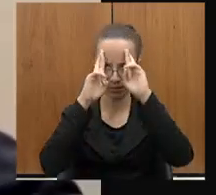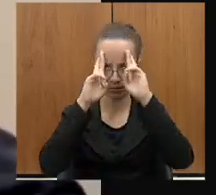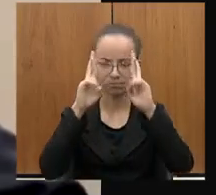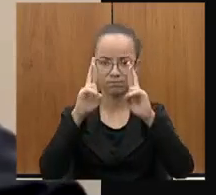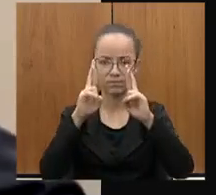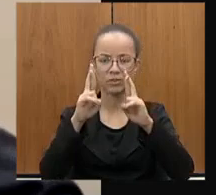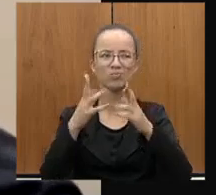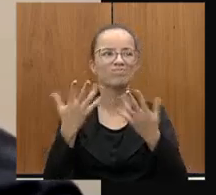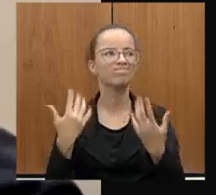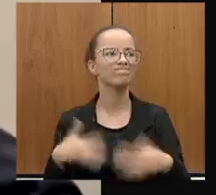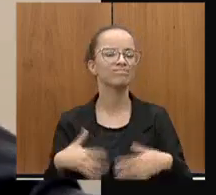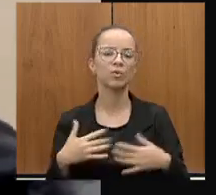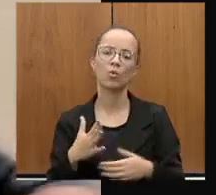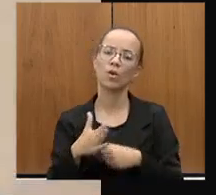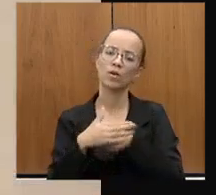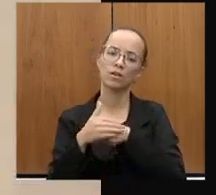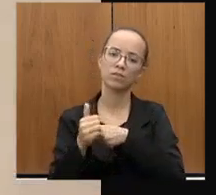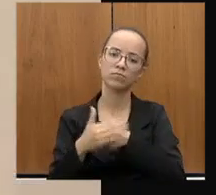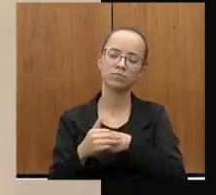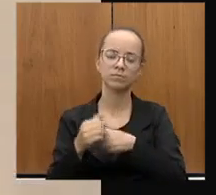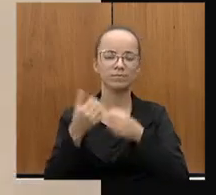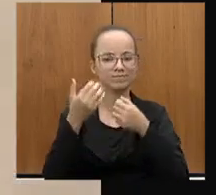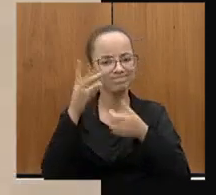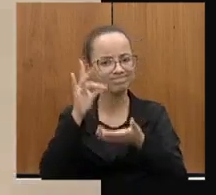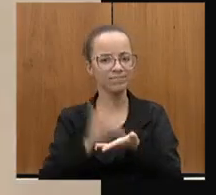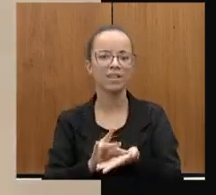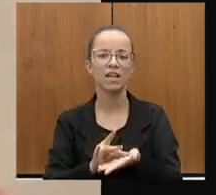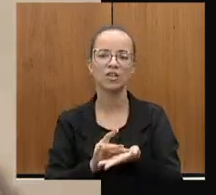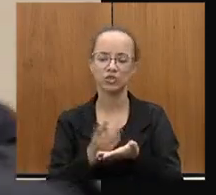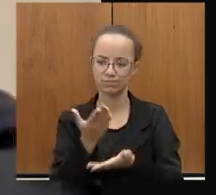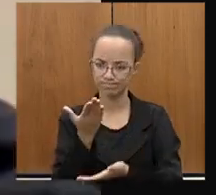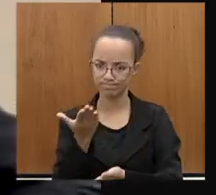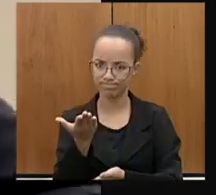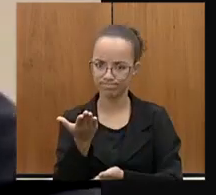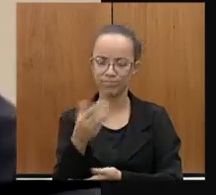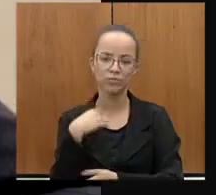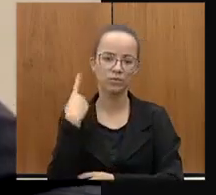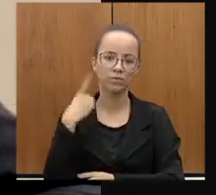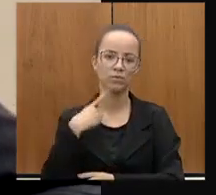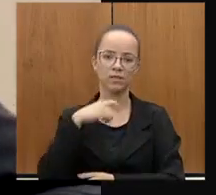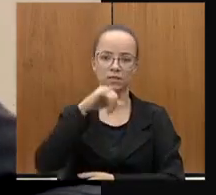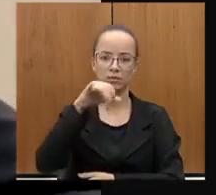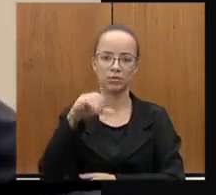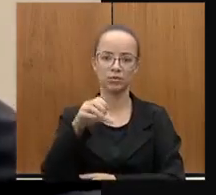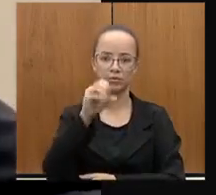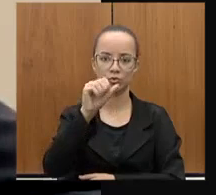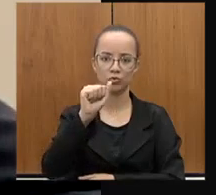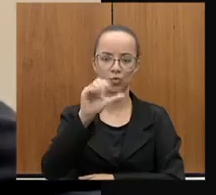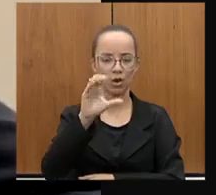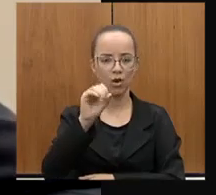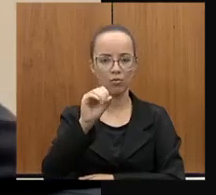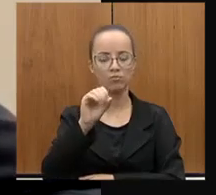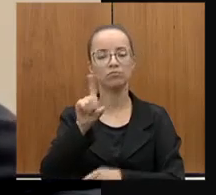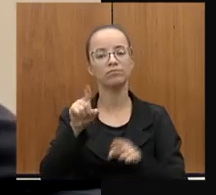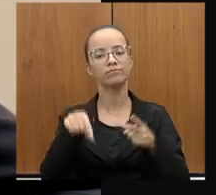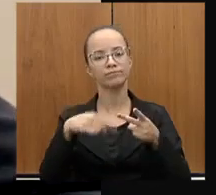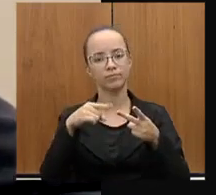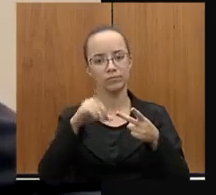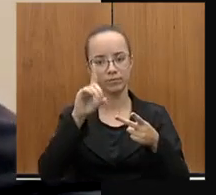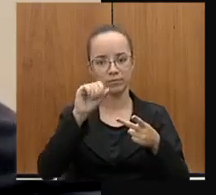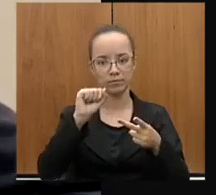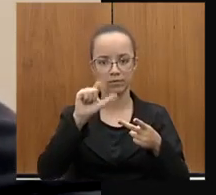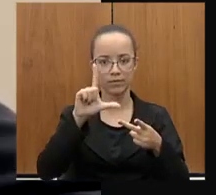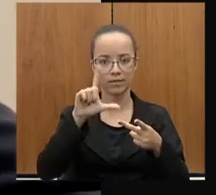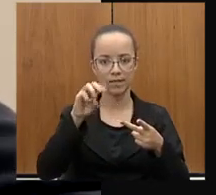inenarrável, esse carinho sincero que eu tenho por Vossa Excelência, deputado João Leite, o deputado Dalmo, pela